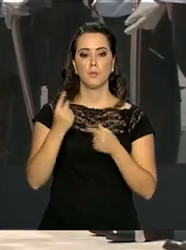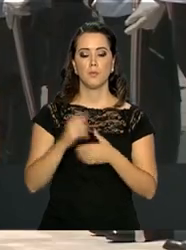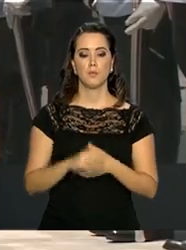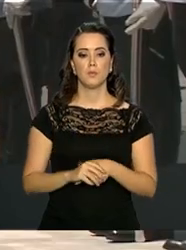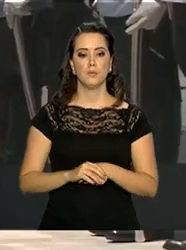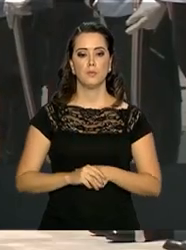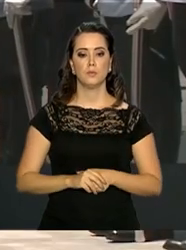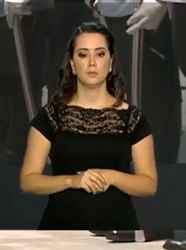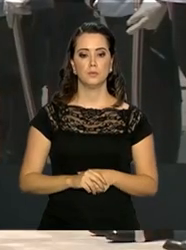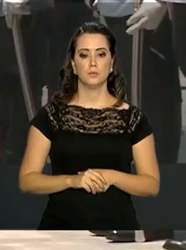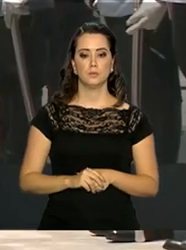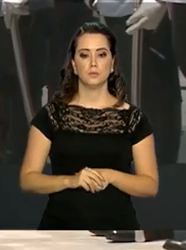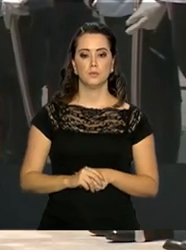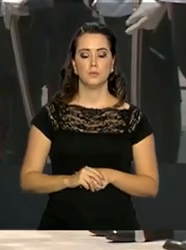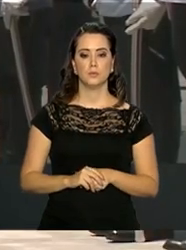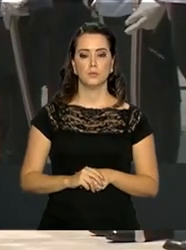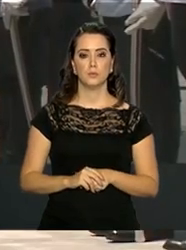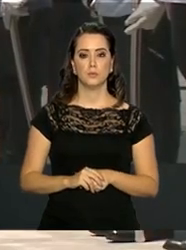Pinheira.